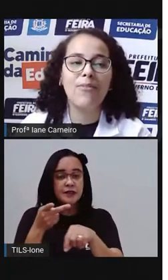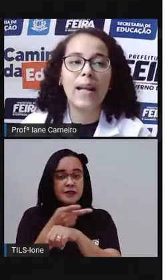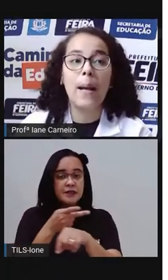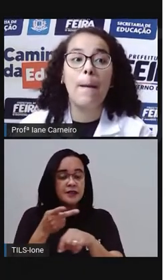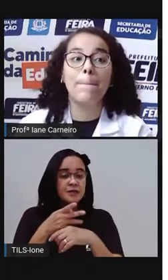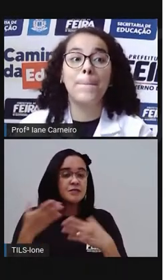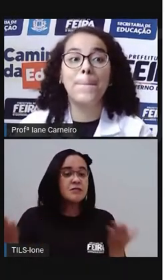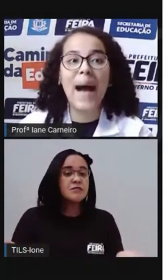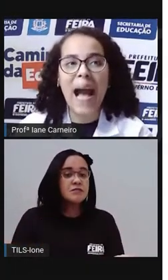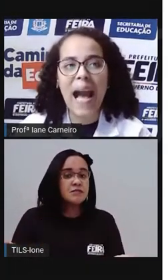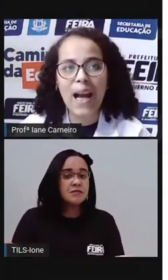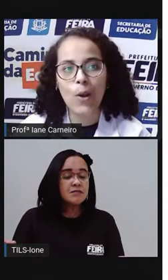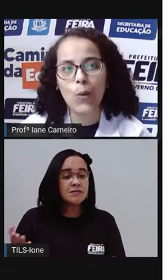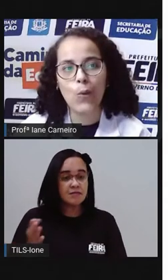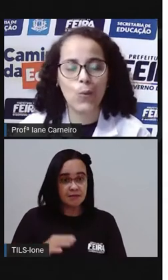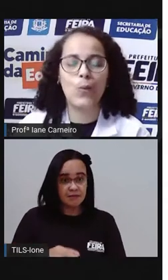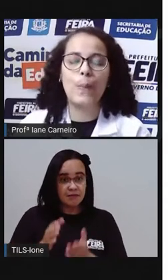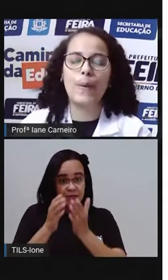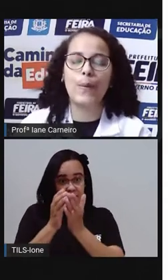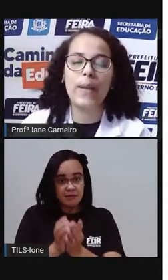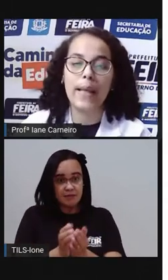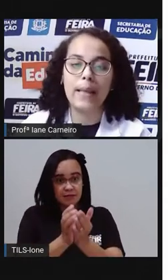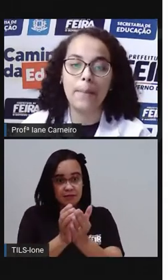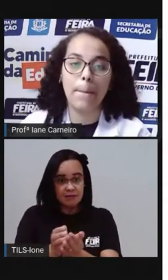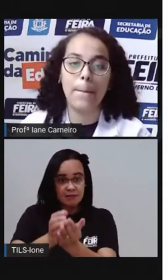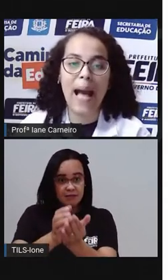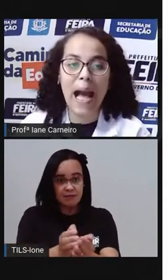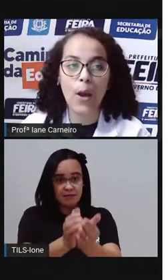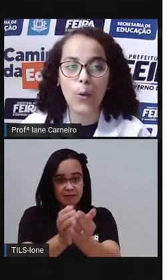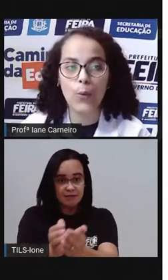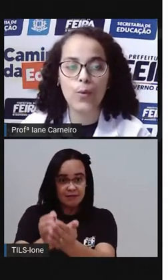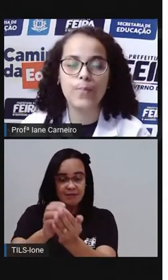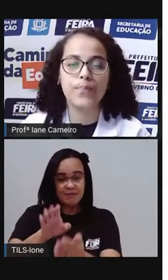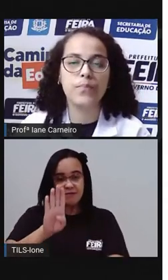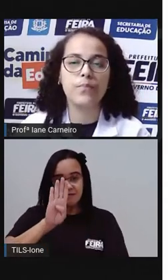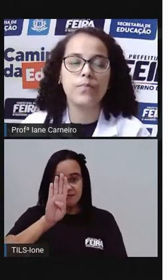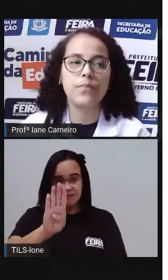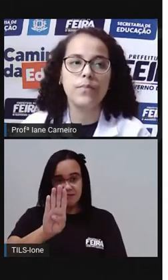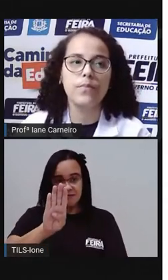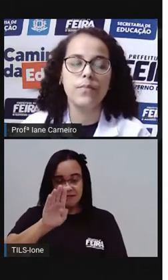palavra barco. Procura aí, barco.